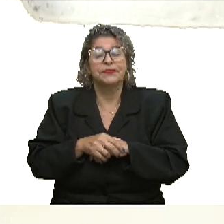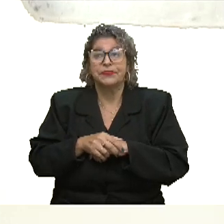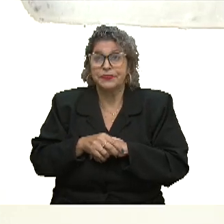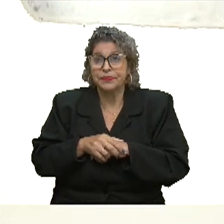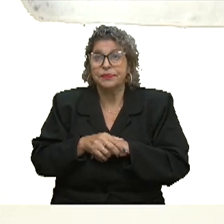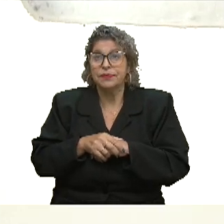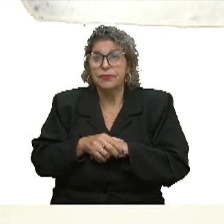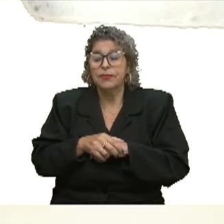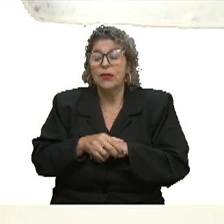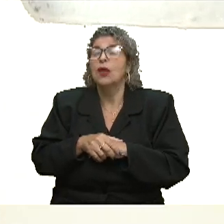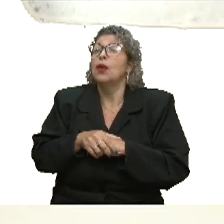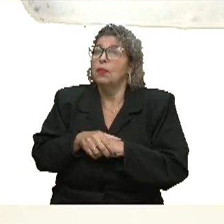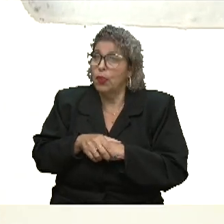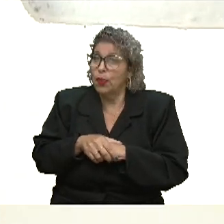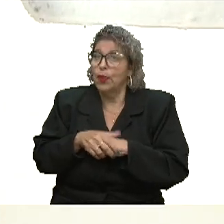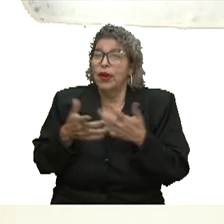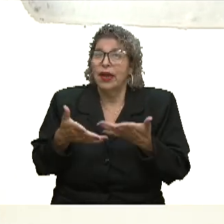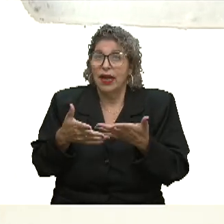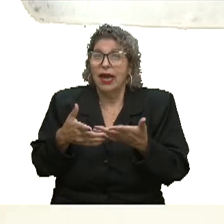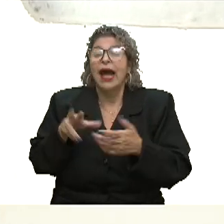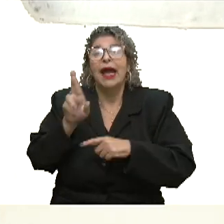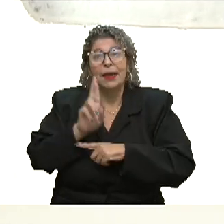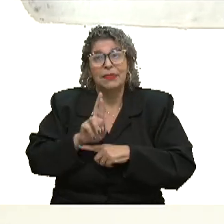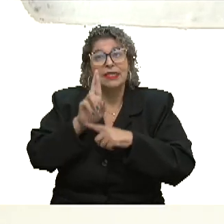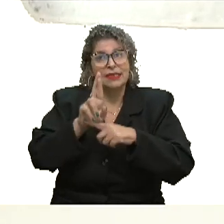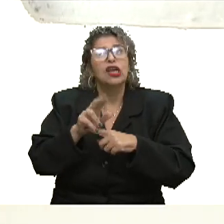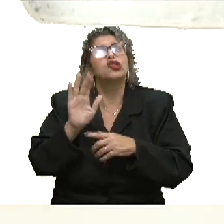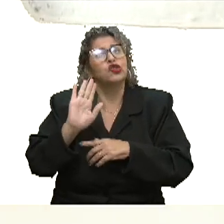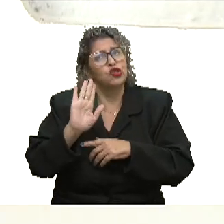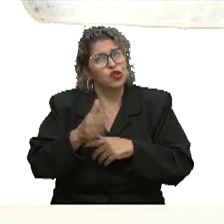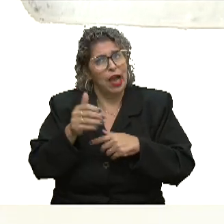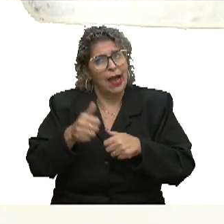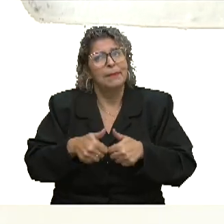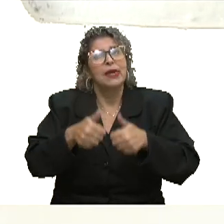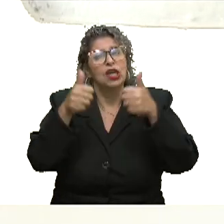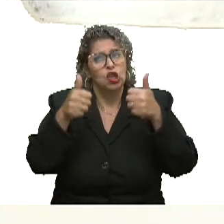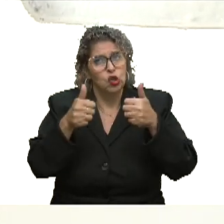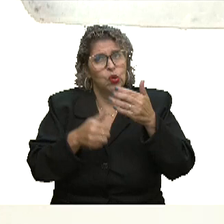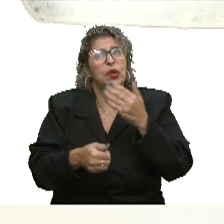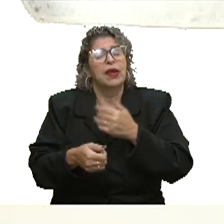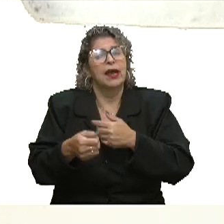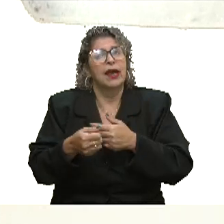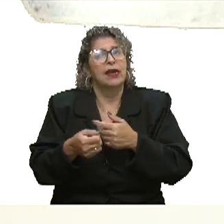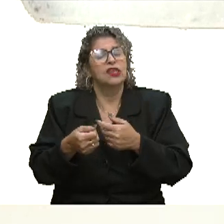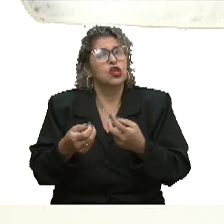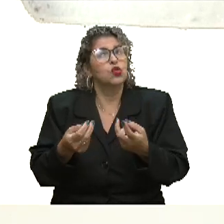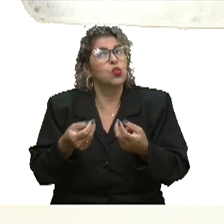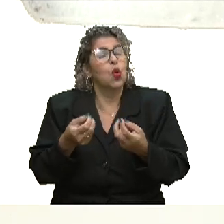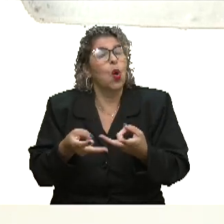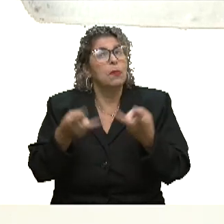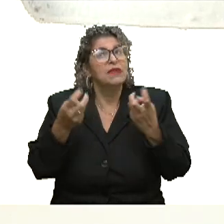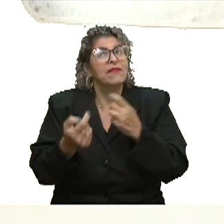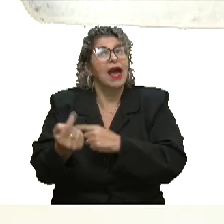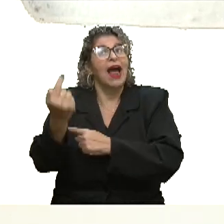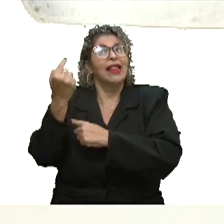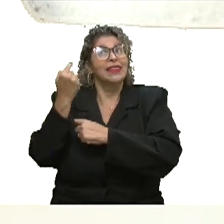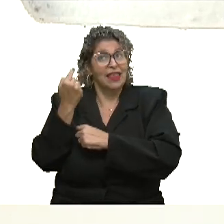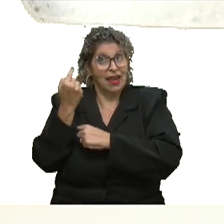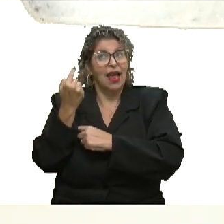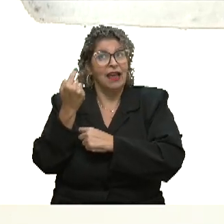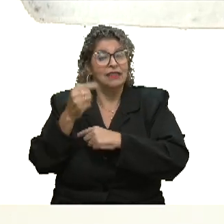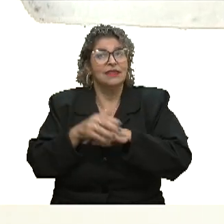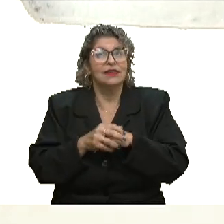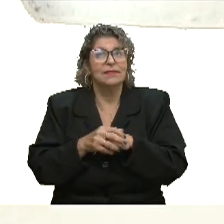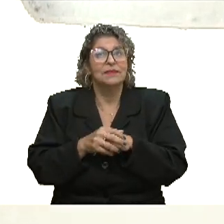Eu acho que a representatividade, com certeza, ela melhorou de alguns anos para cá. Isso é inevitável. Até a partir do momento que a gente